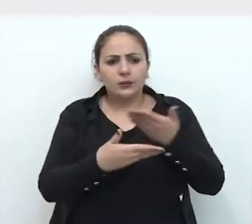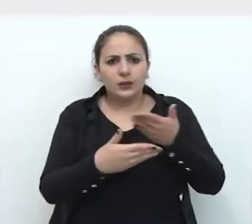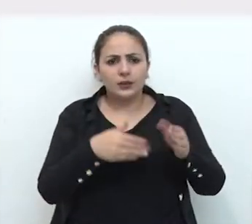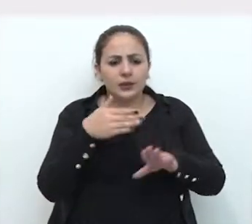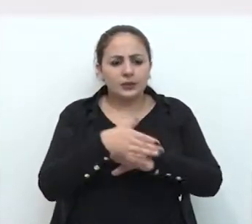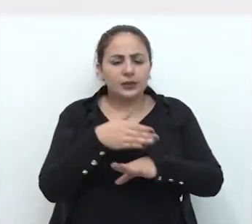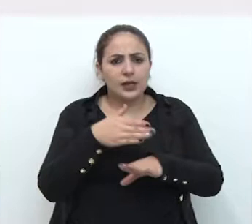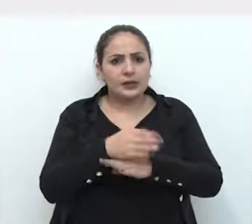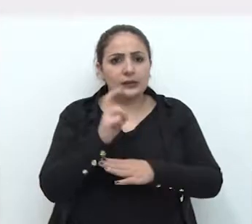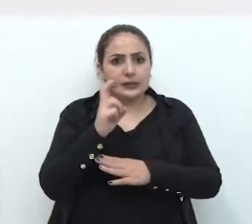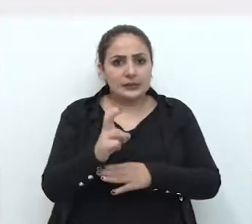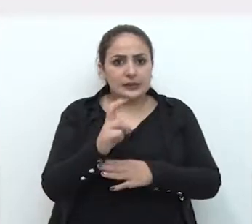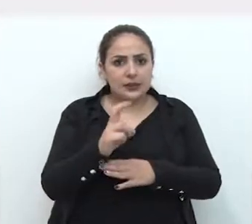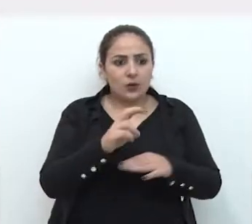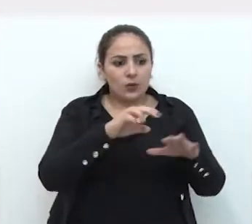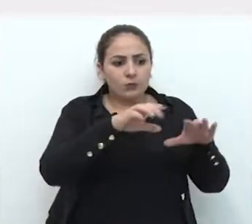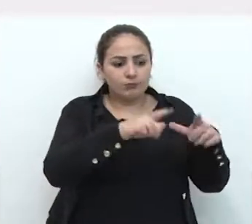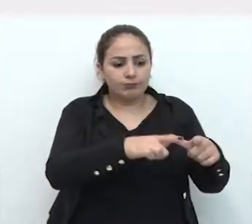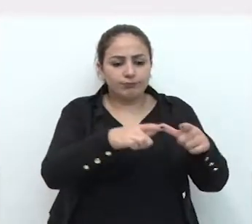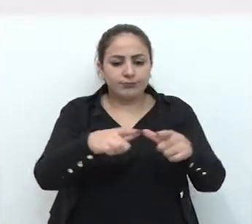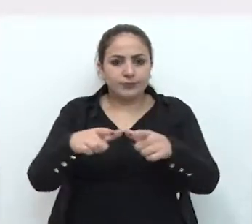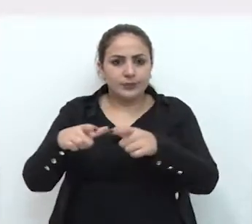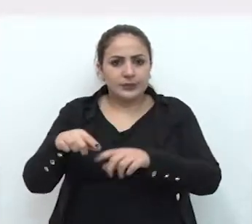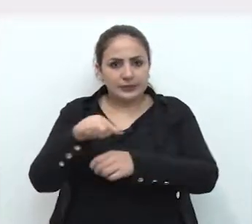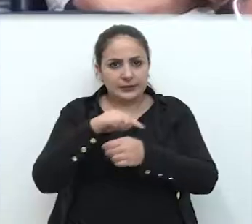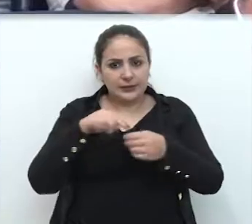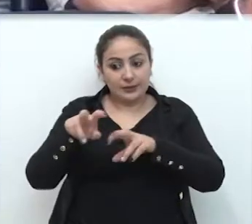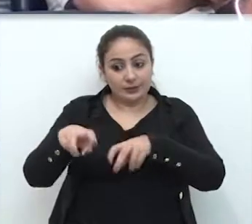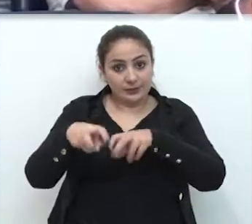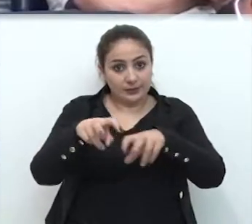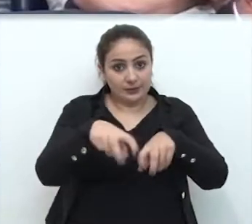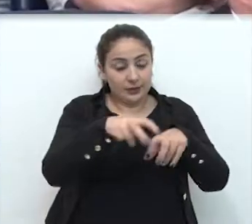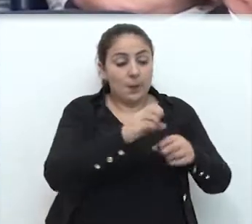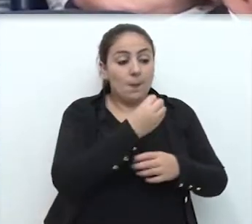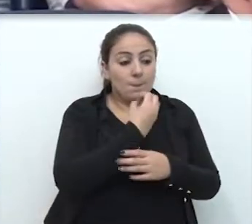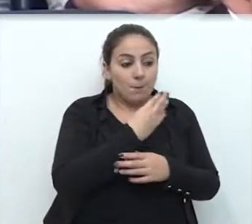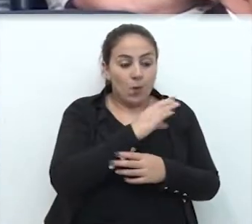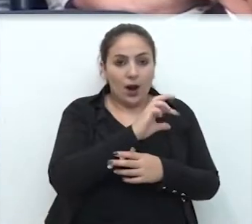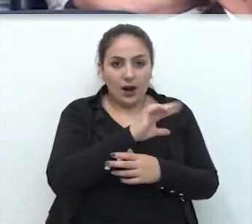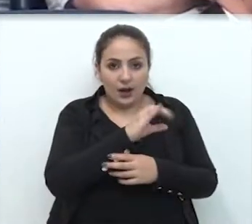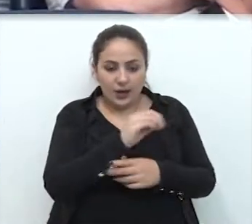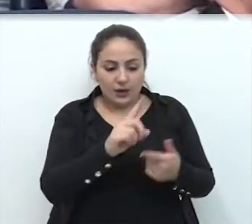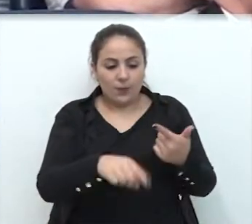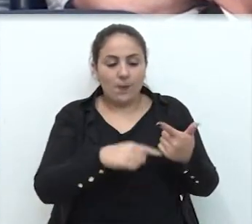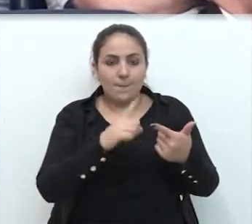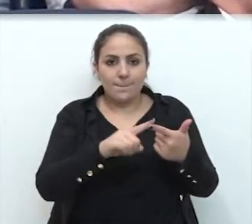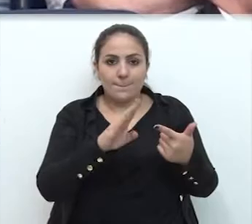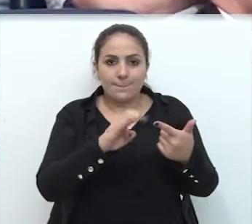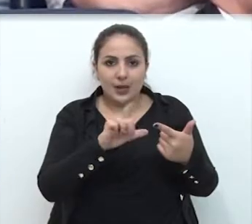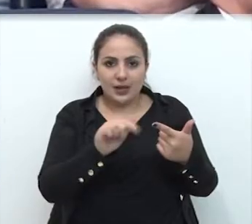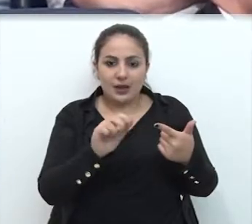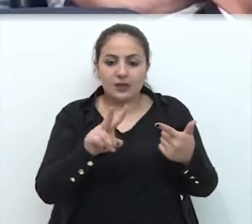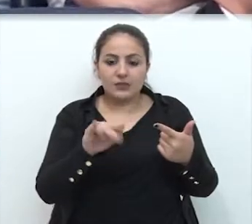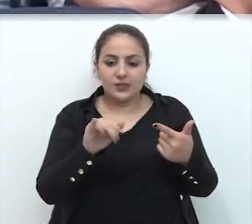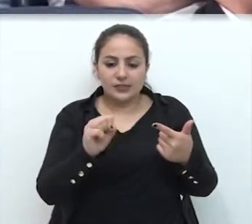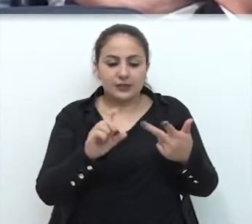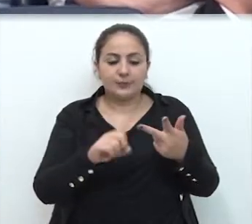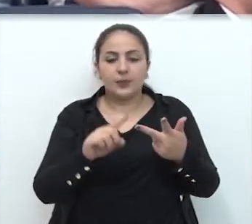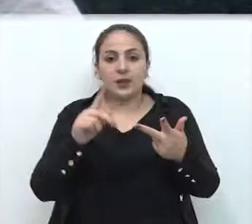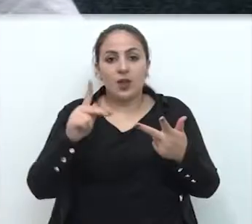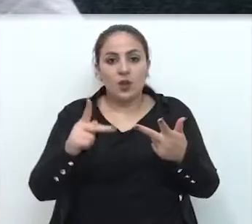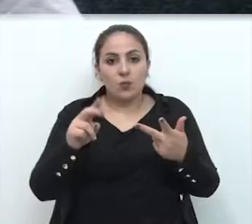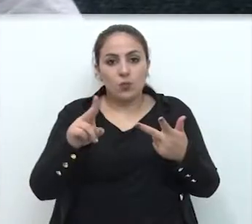contempla a entrada dos cinco distritos da cidade. São eles Bom Recreio, Bela Vista, Pulador,